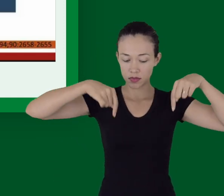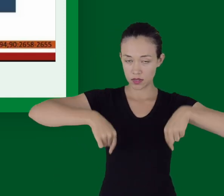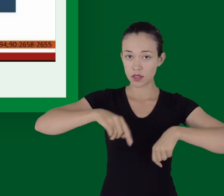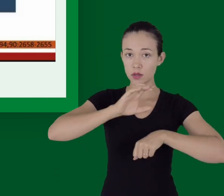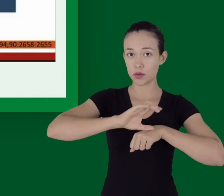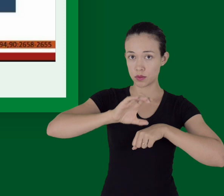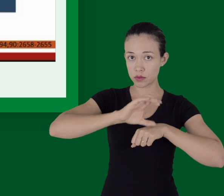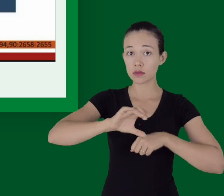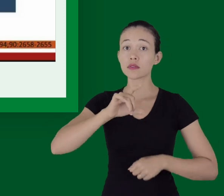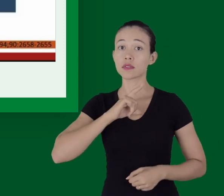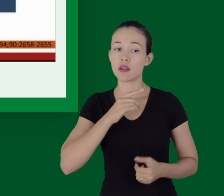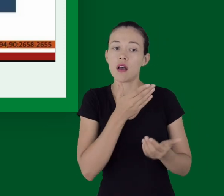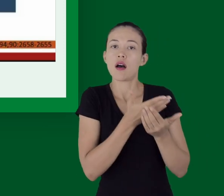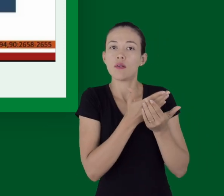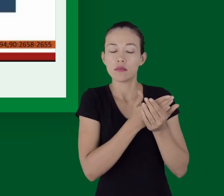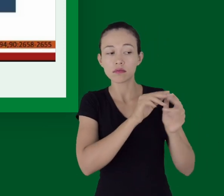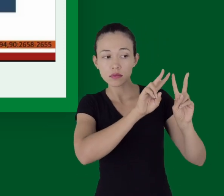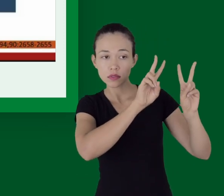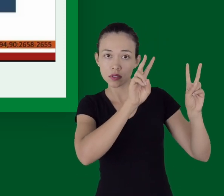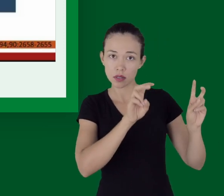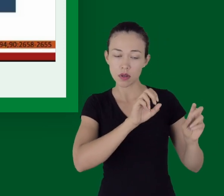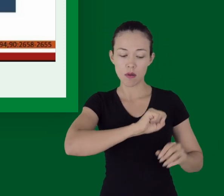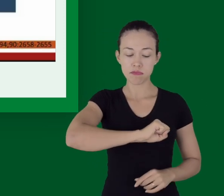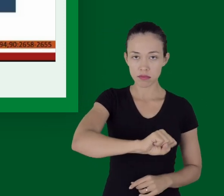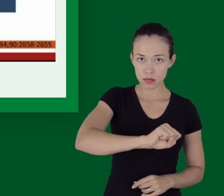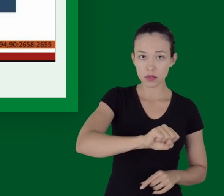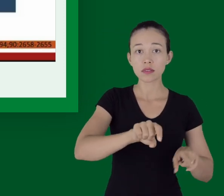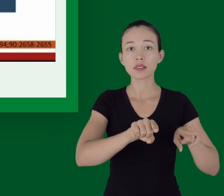as aulas de infarto e AVC para vocês verem também, né?